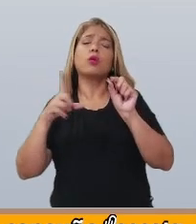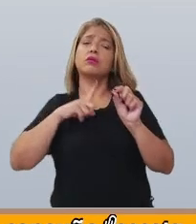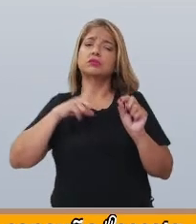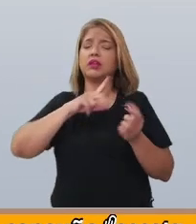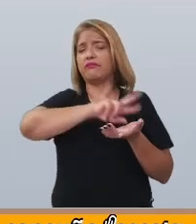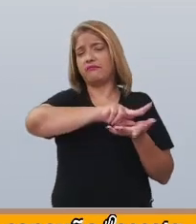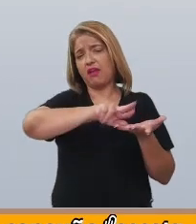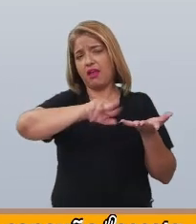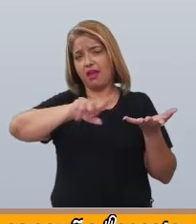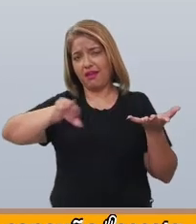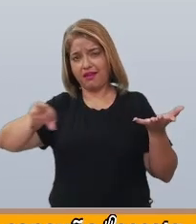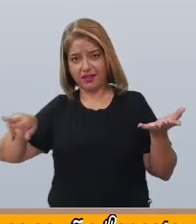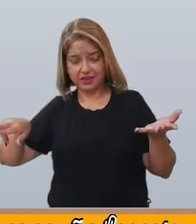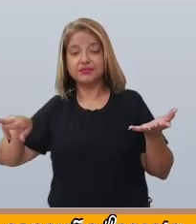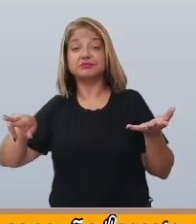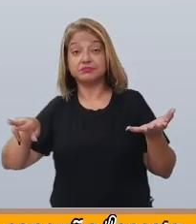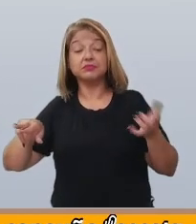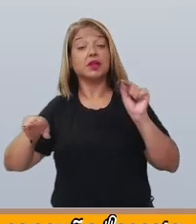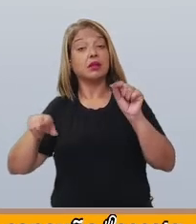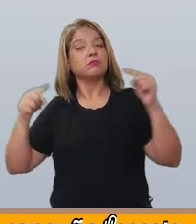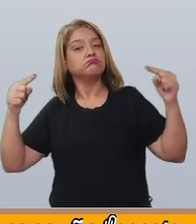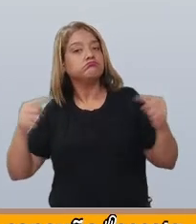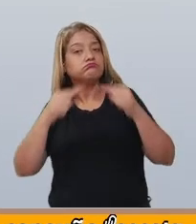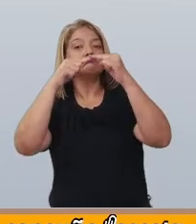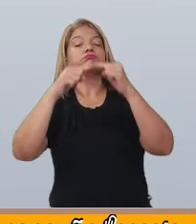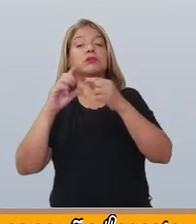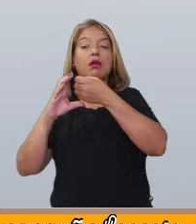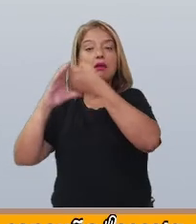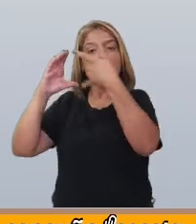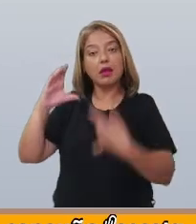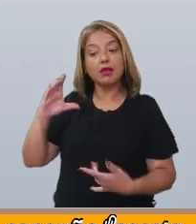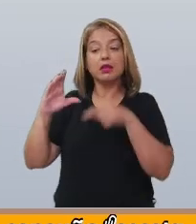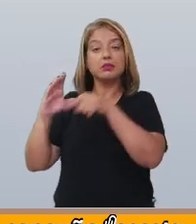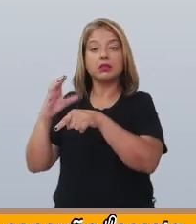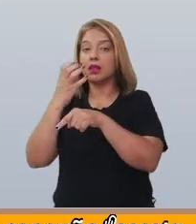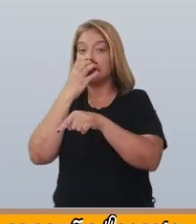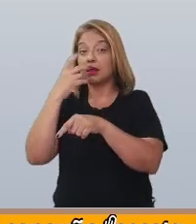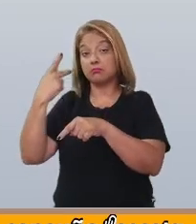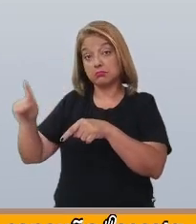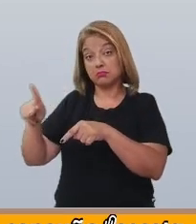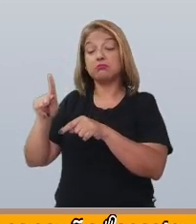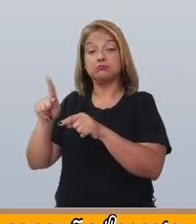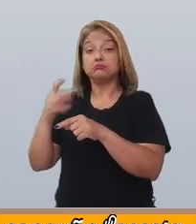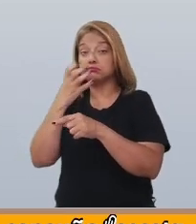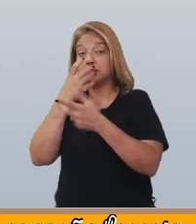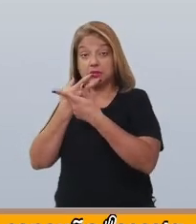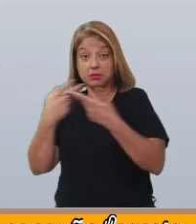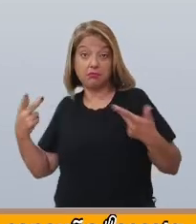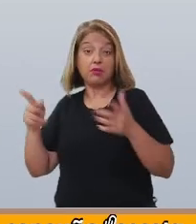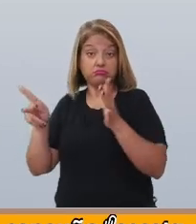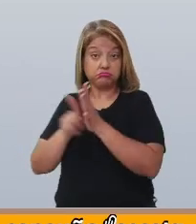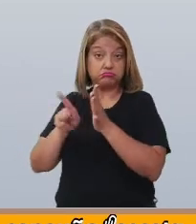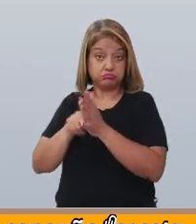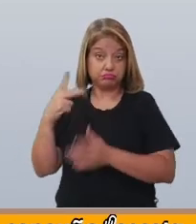variadas e ligadas às características que os animais representam.